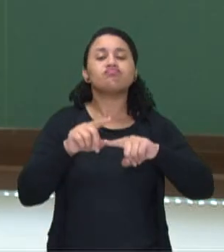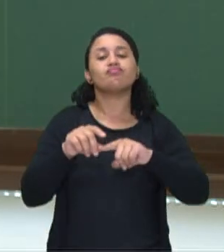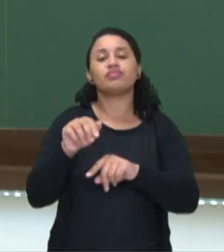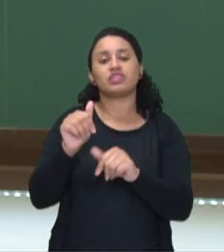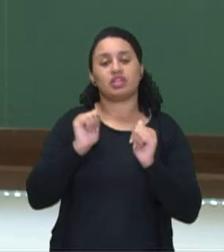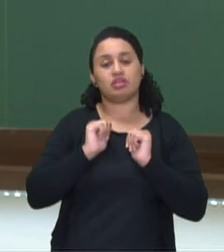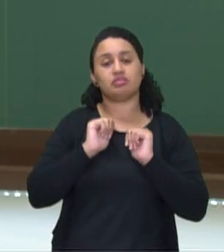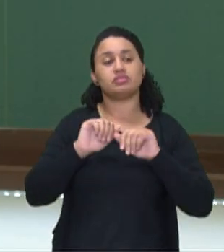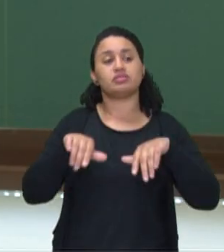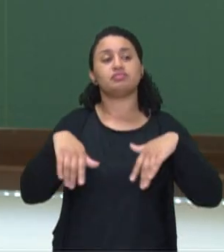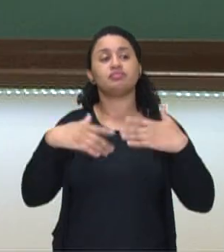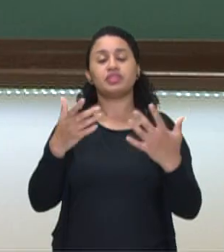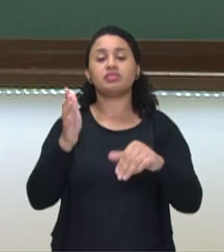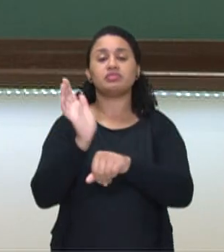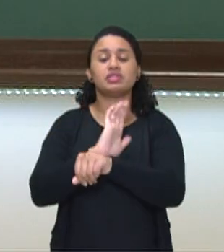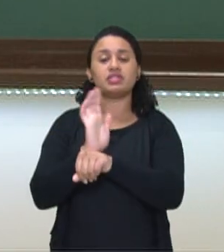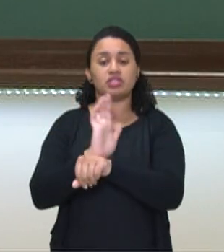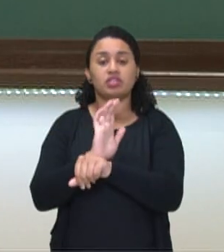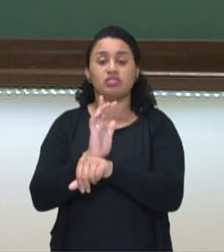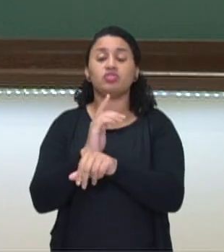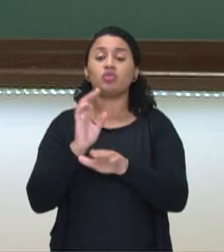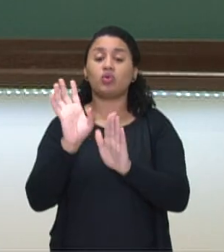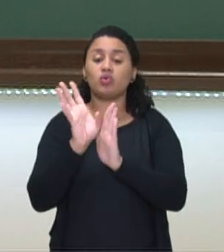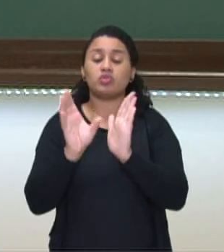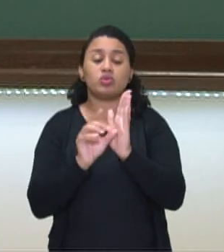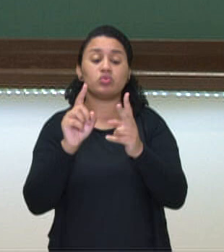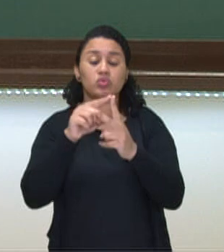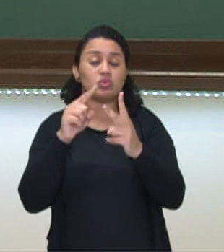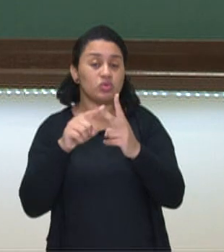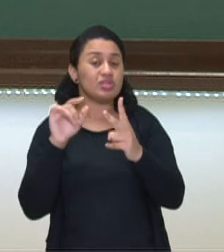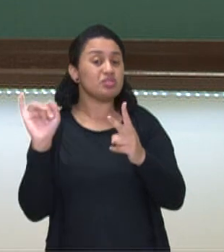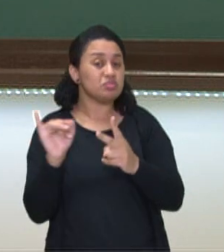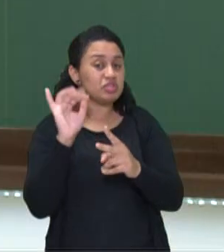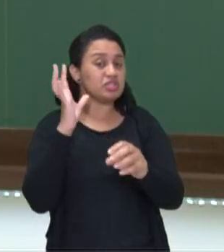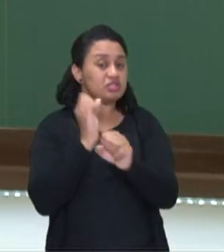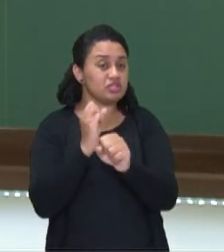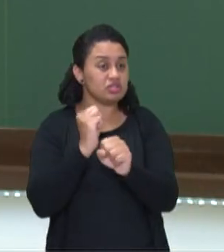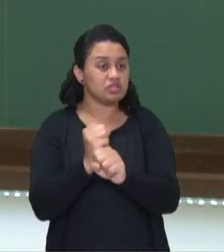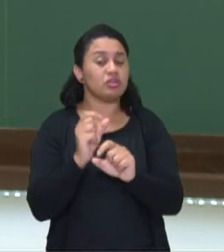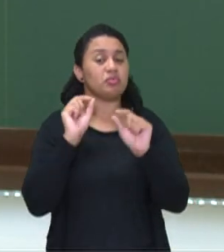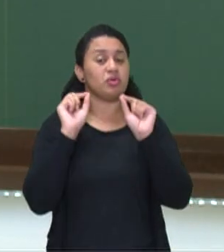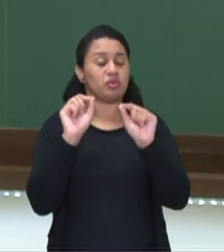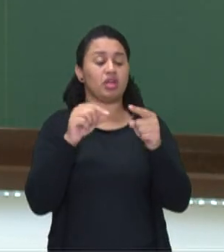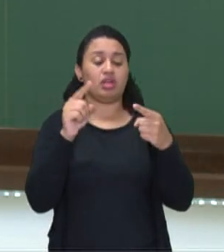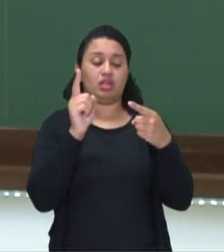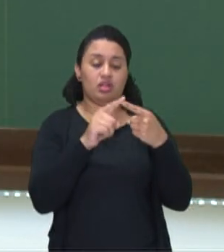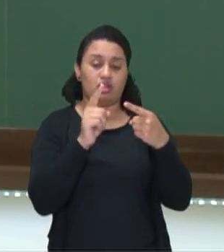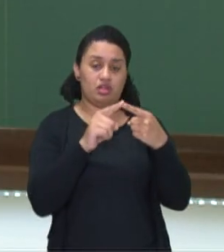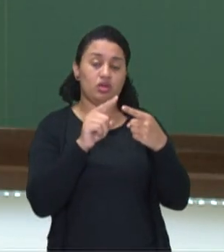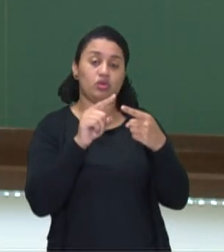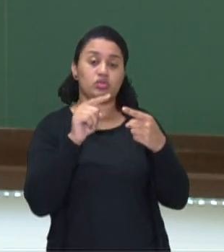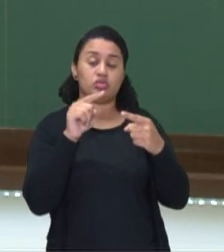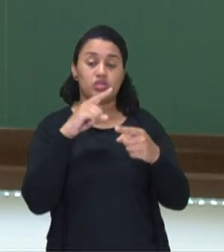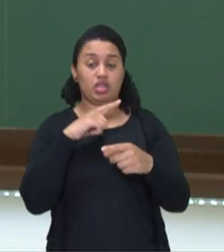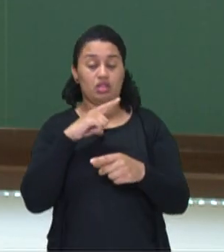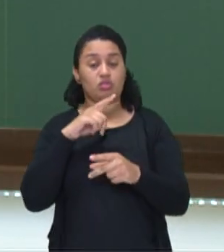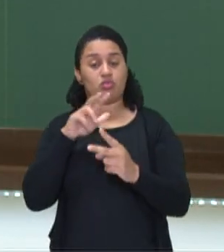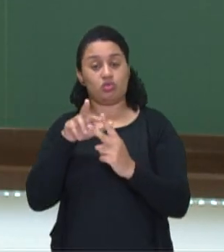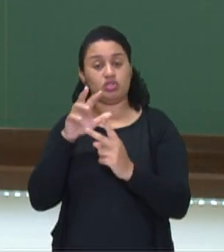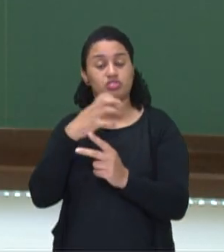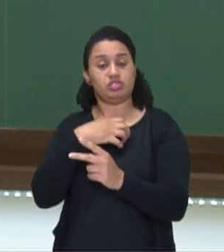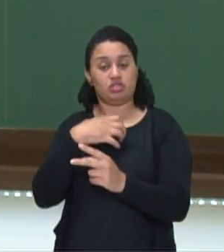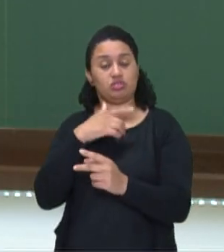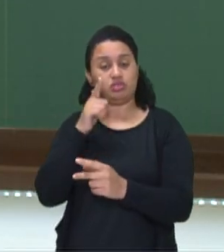nesse vídeo nós falamos sobre duas coisas bem importantes da adição. Quais são elas? As duas formas de se resolver uma